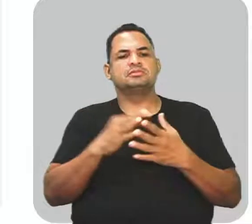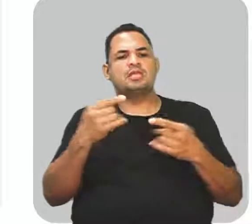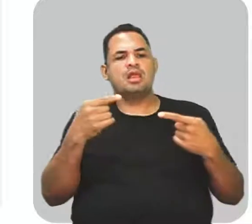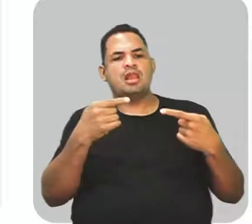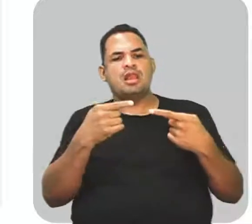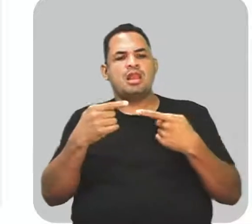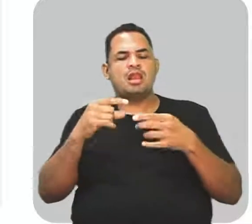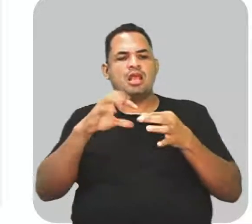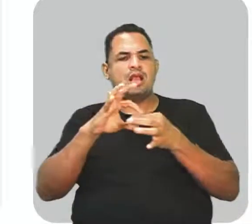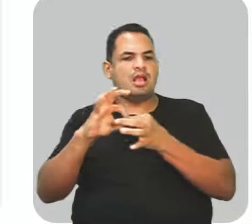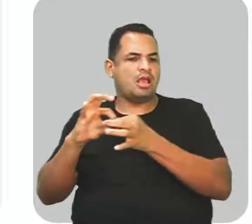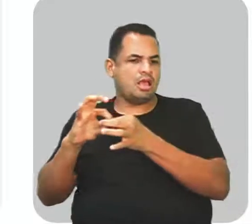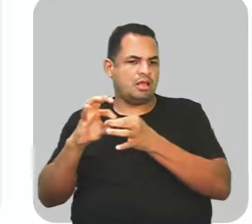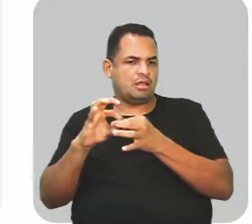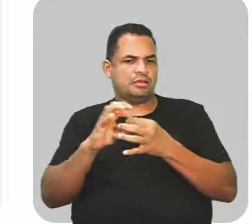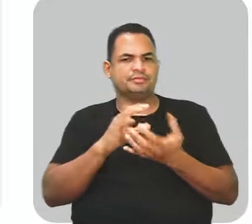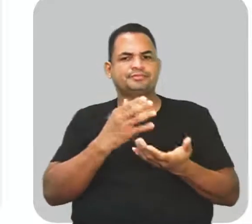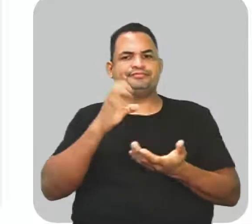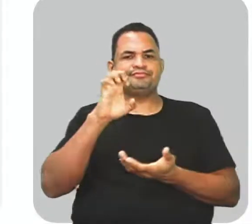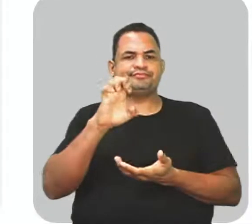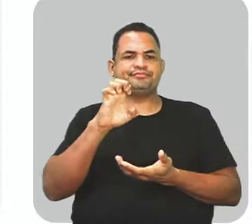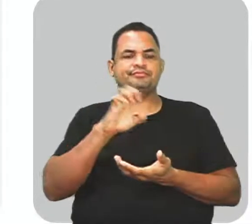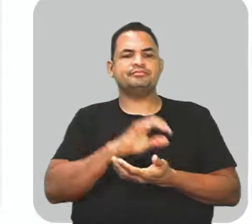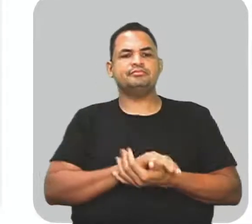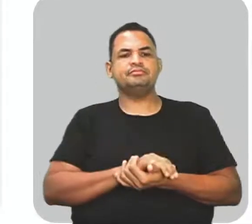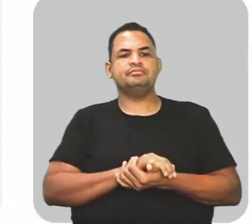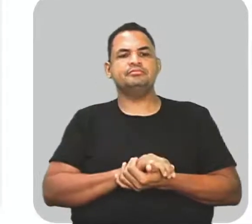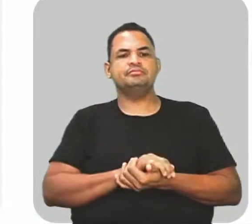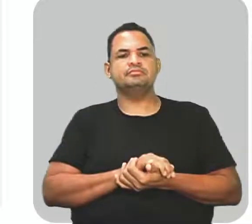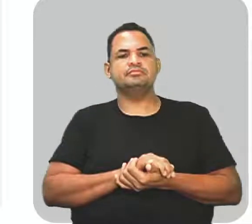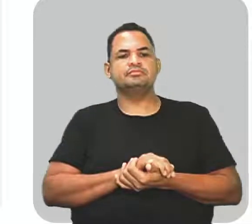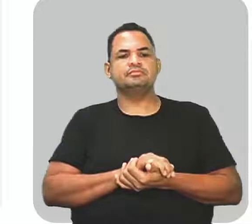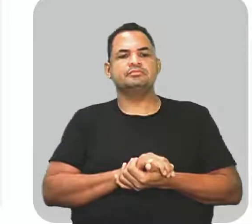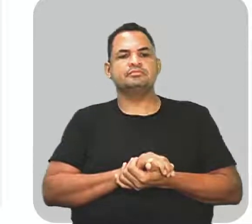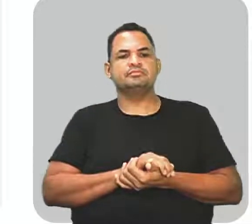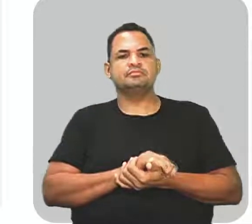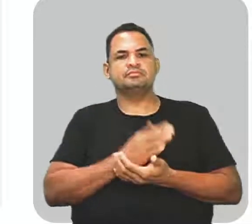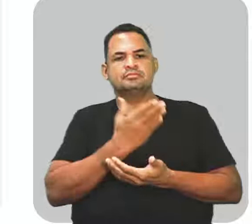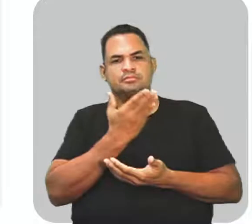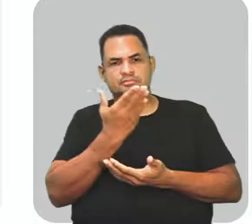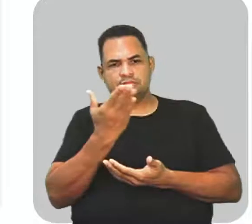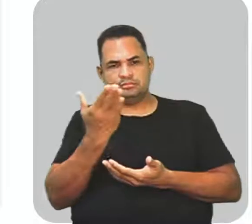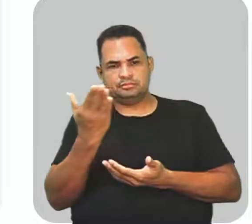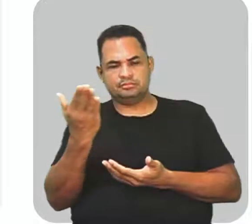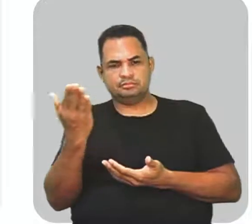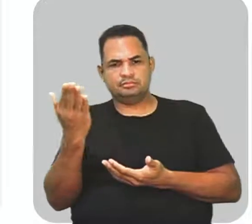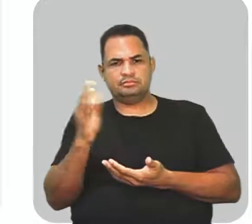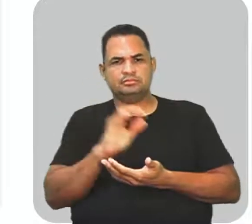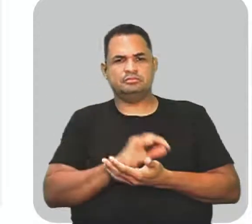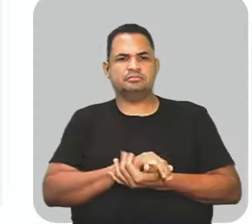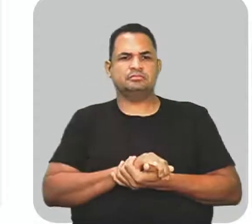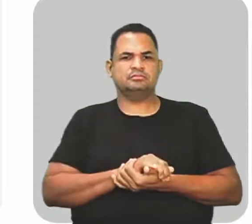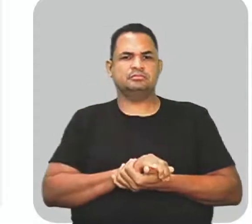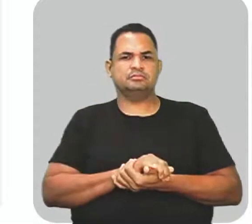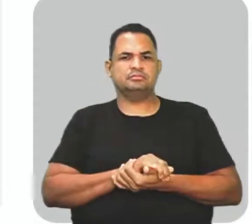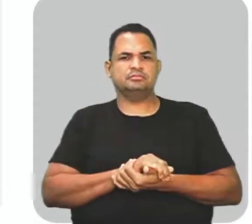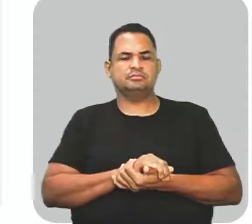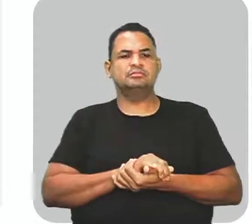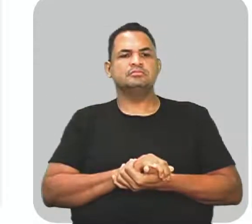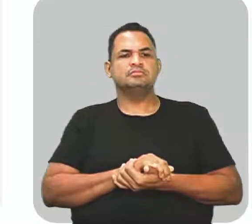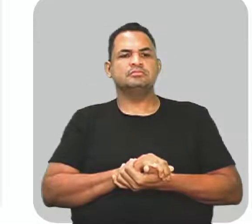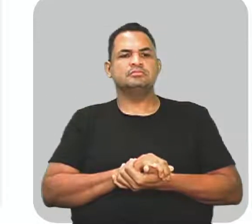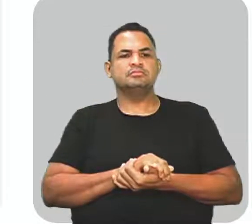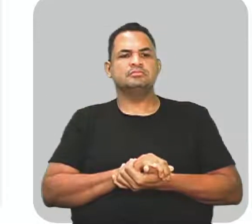verso ao outro. O E. E sobre as ondas ritmadas? E sobre as nuvens? E